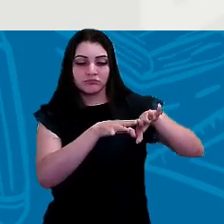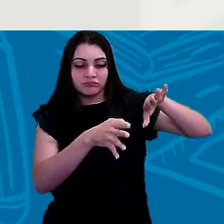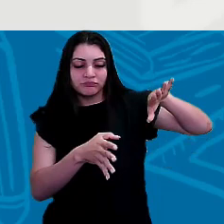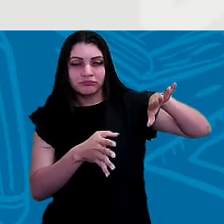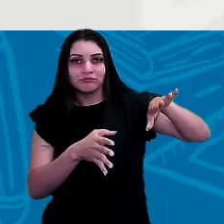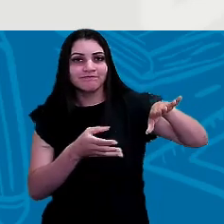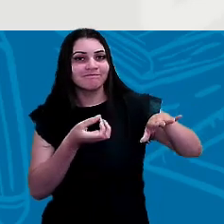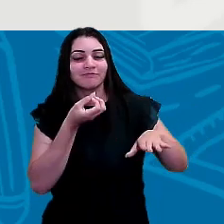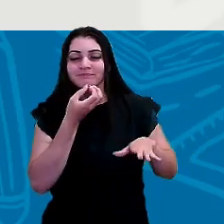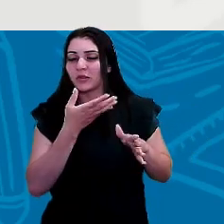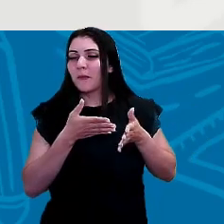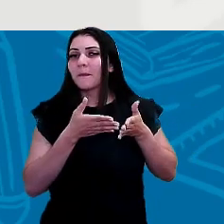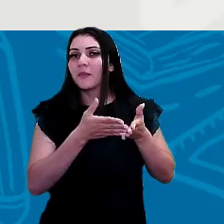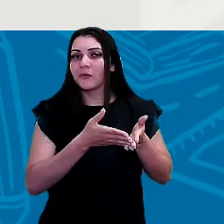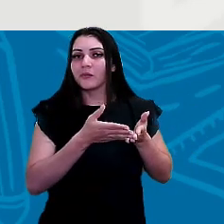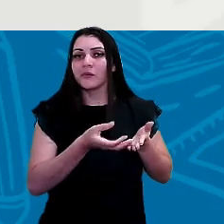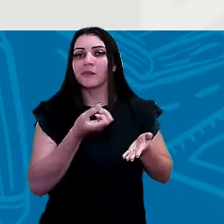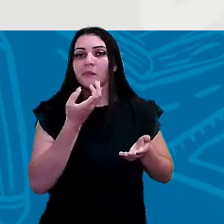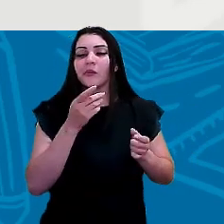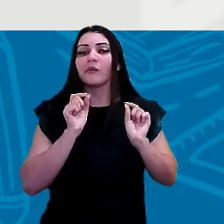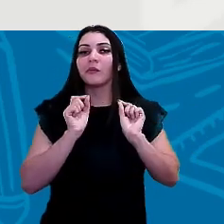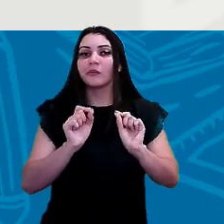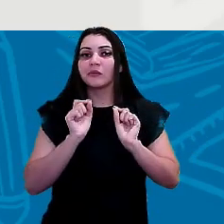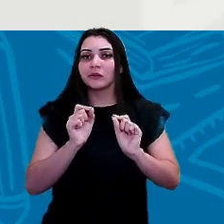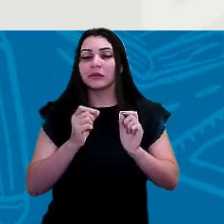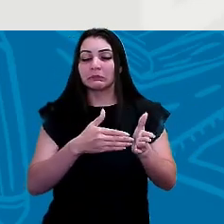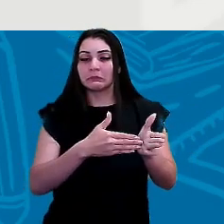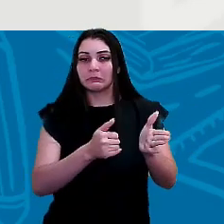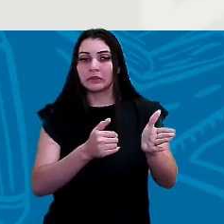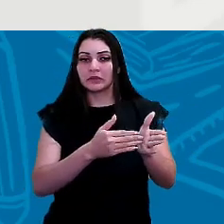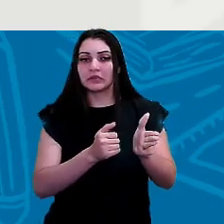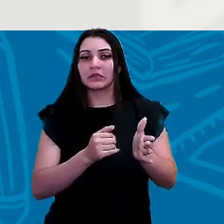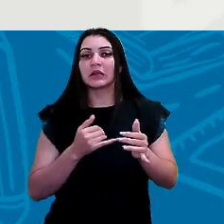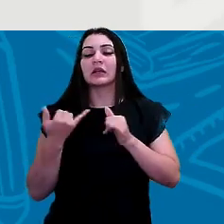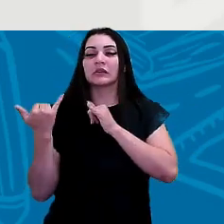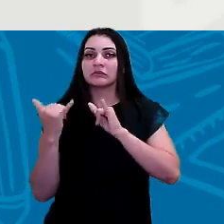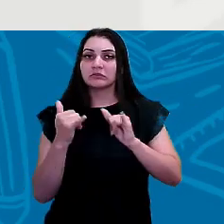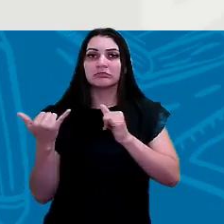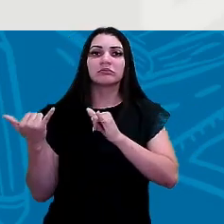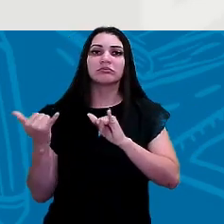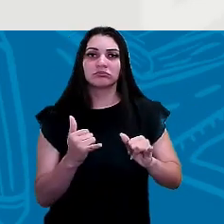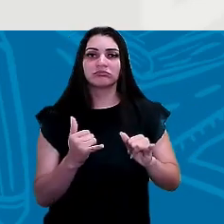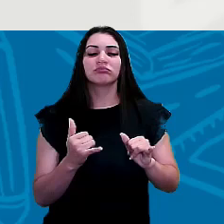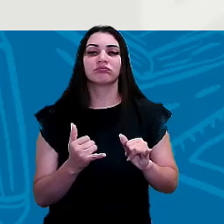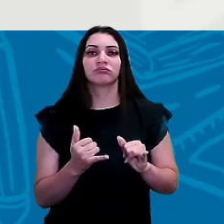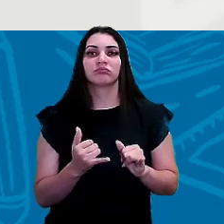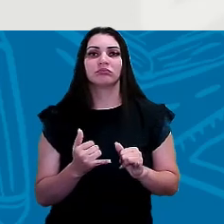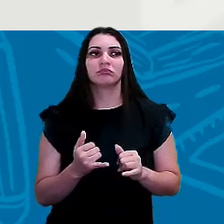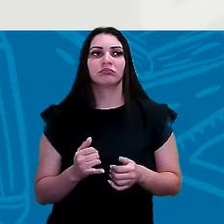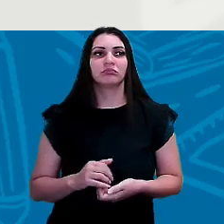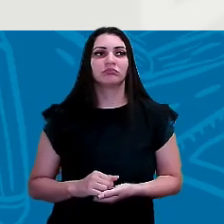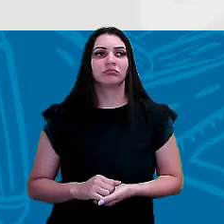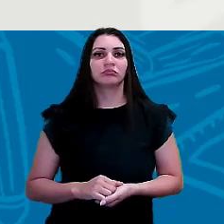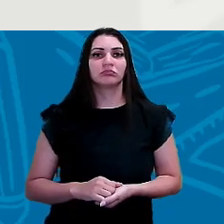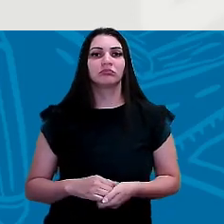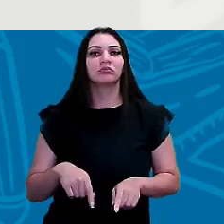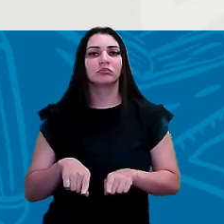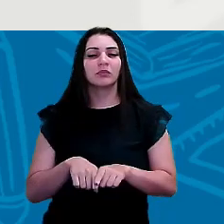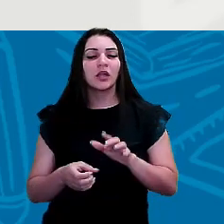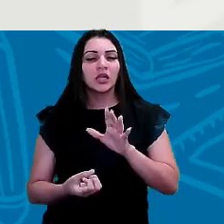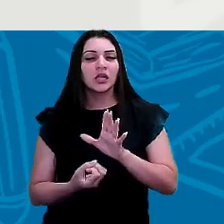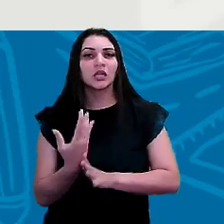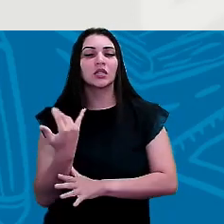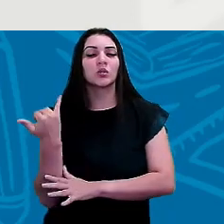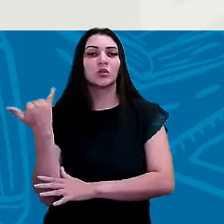para navegação mas eles são muito bons para a instalação de hidrelétricas e geração de energia